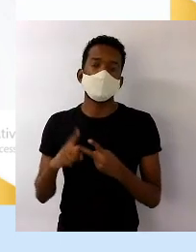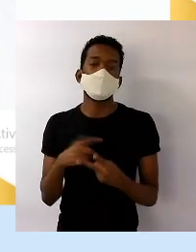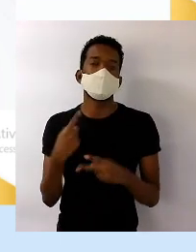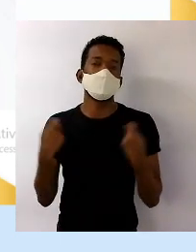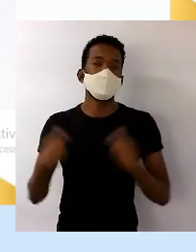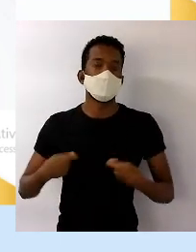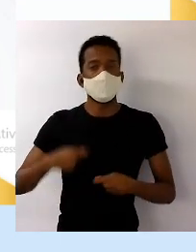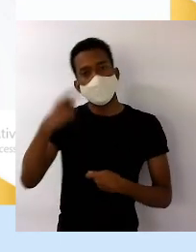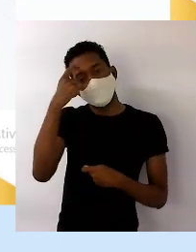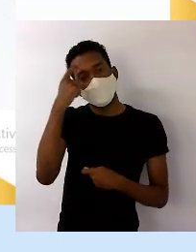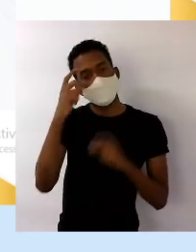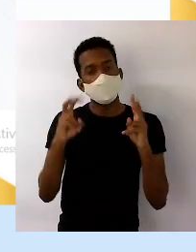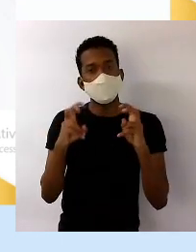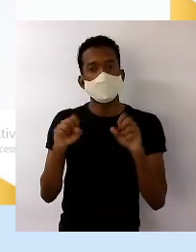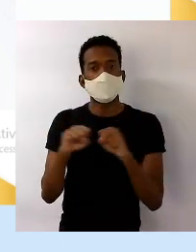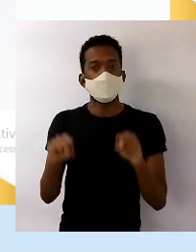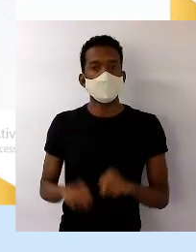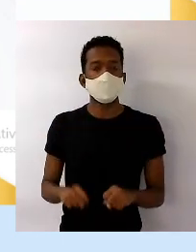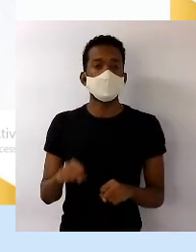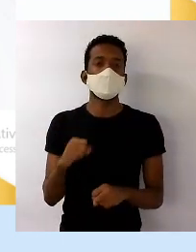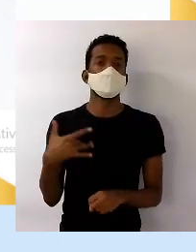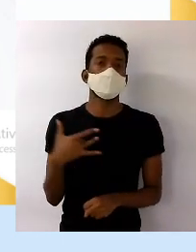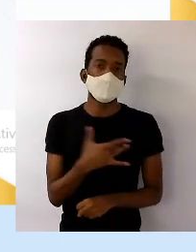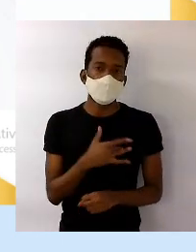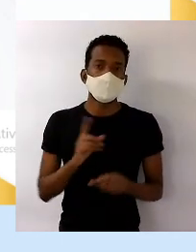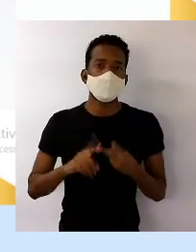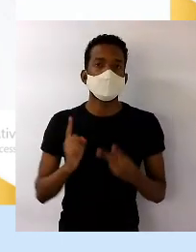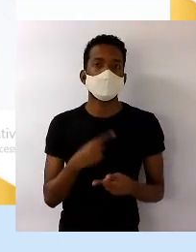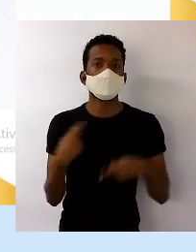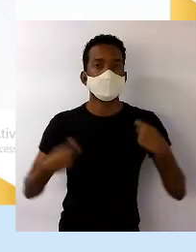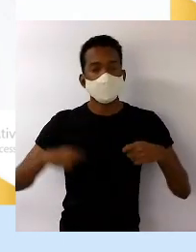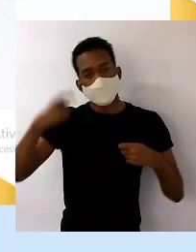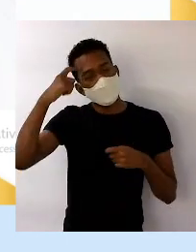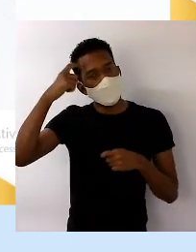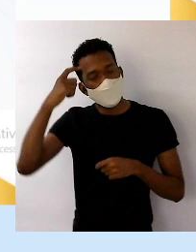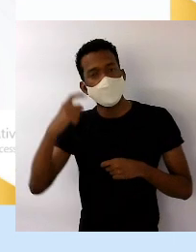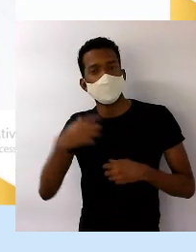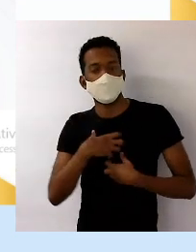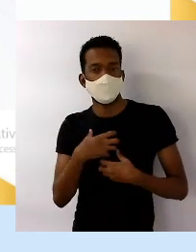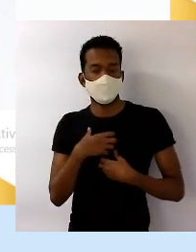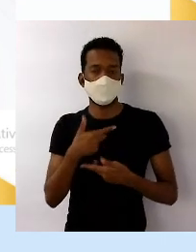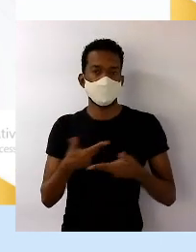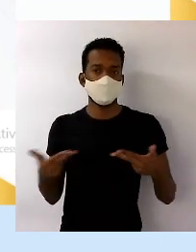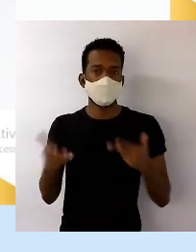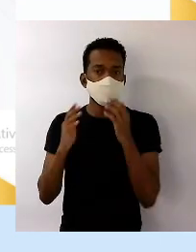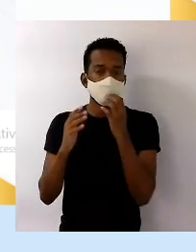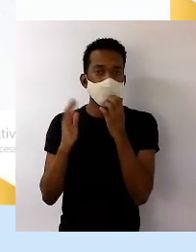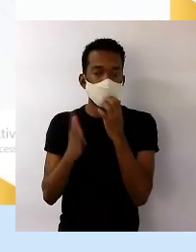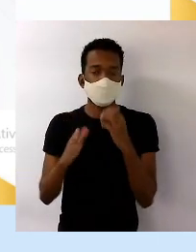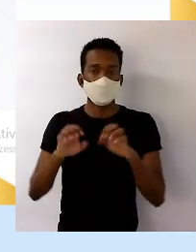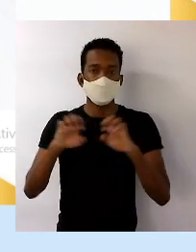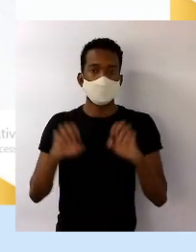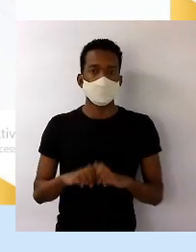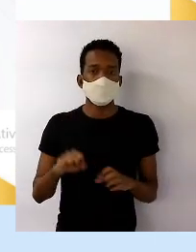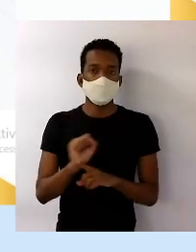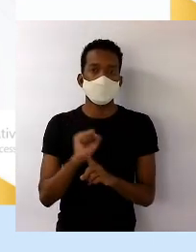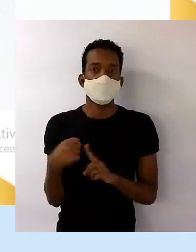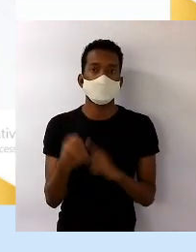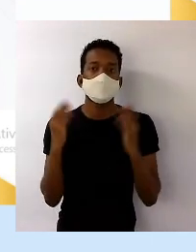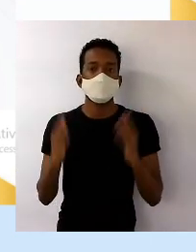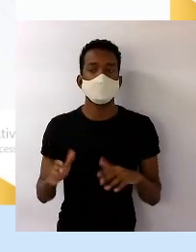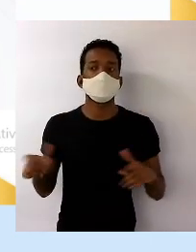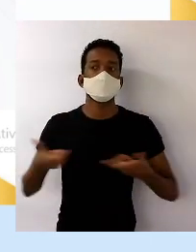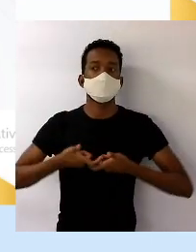gente tem que pensar no sistema de saúde, a gente tem que pensar em várias coisas. A estrutura da sociedade, toda ela